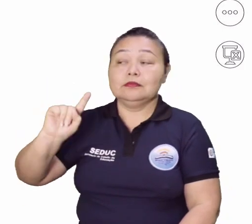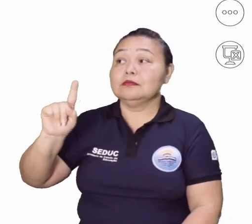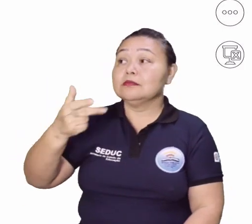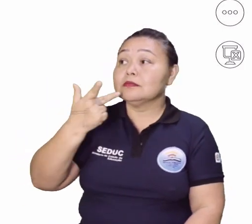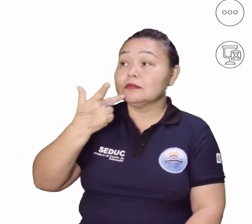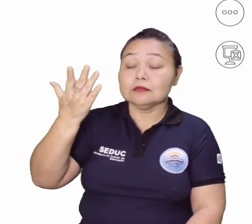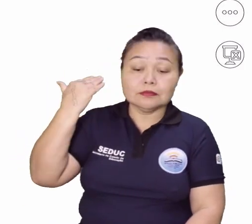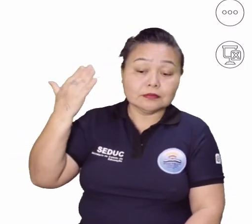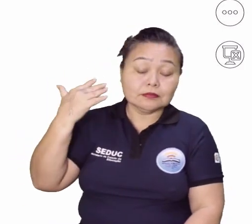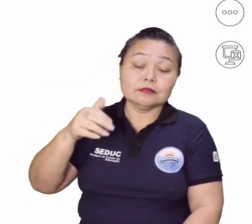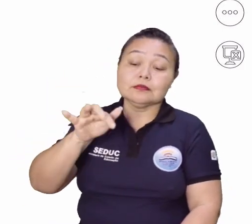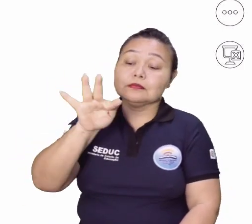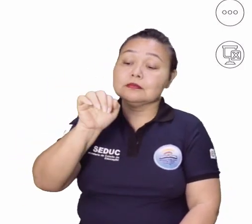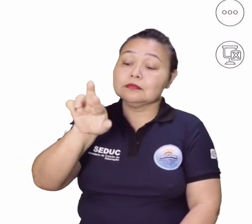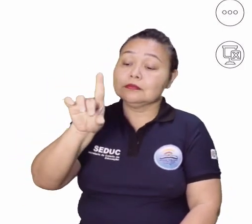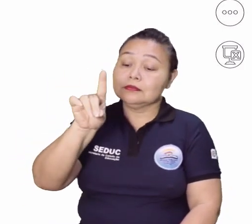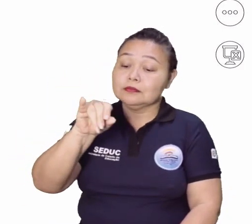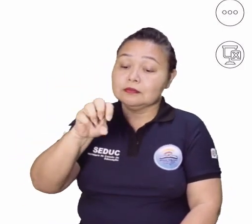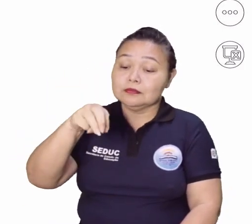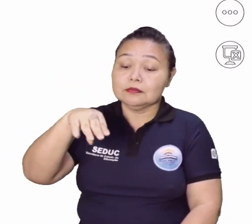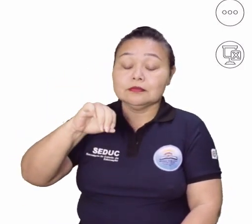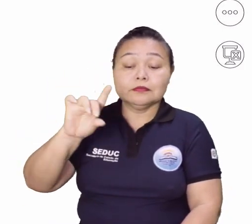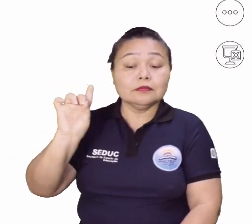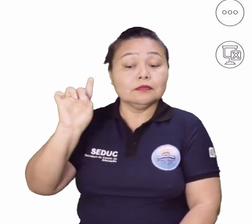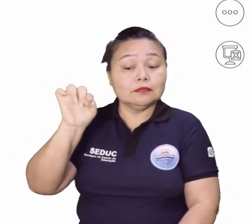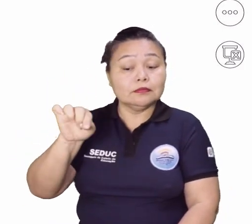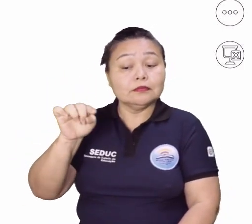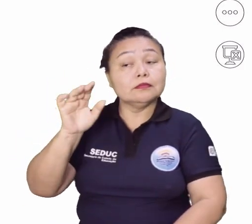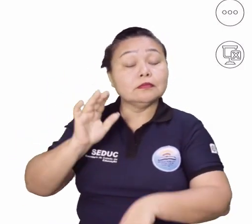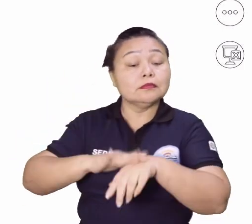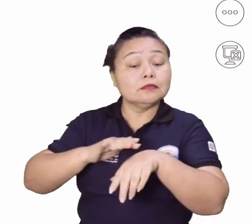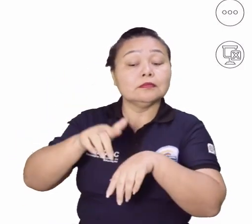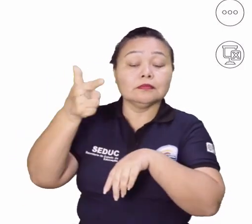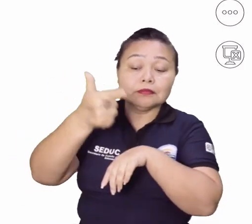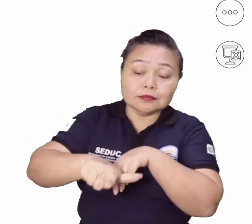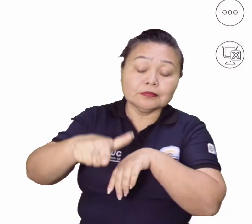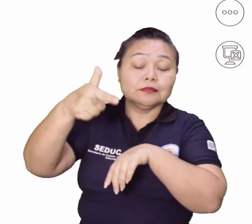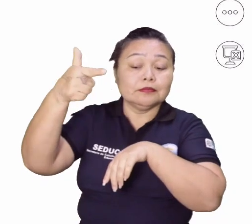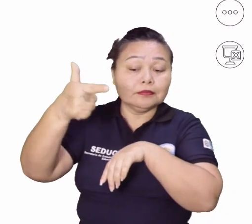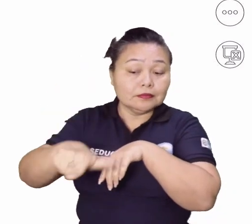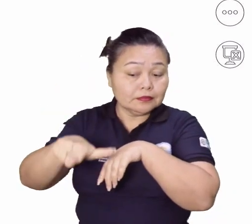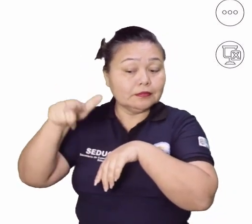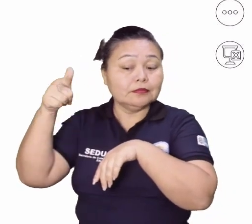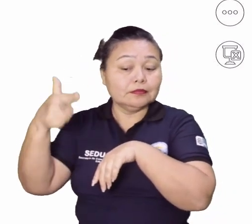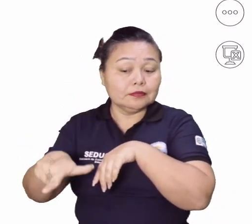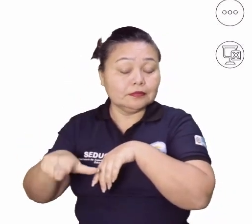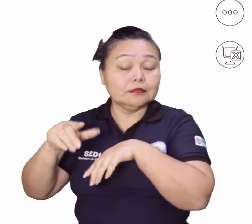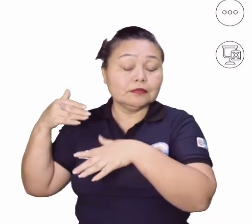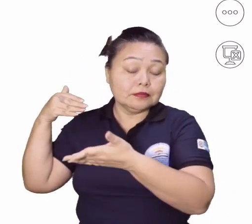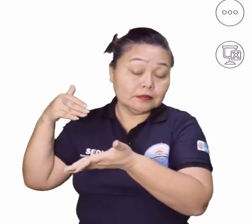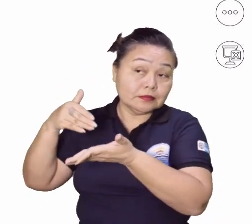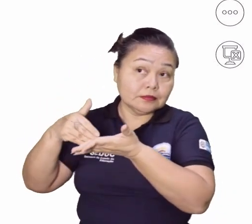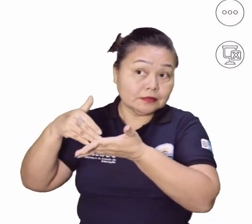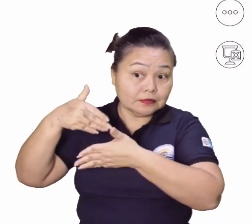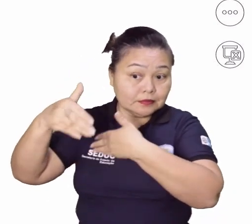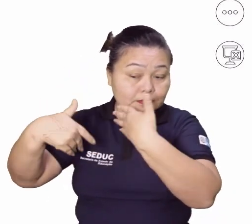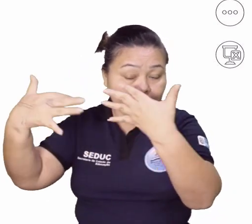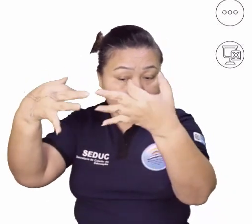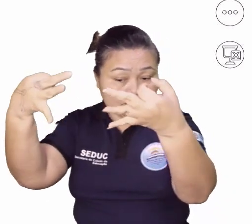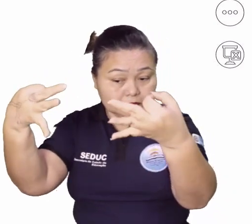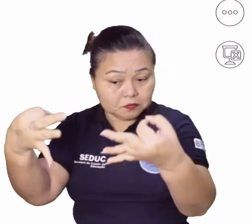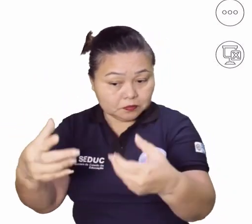é aquele que a gente falou lá do fordismo, né? No fordismo, a ideia era repetição, repetição, até a perfeição.